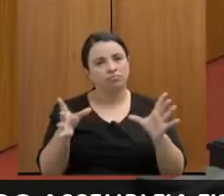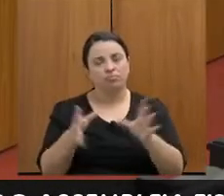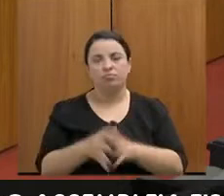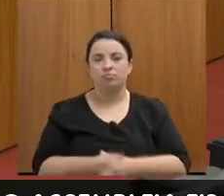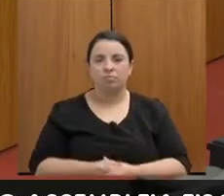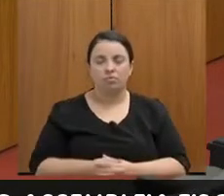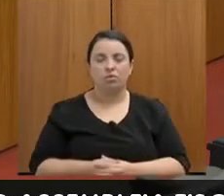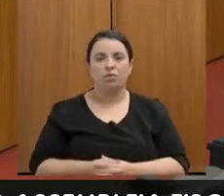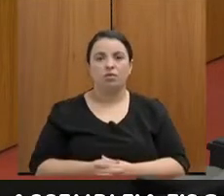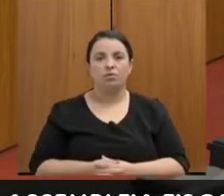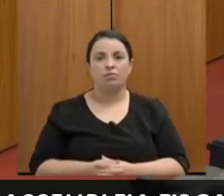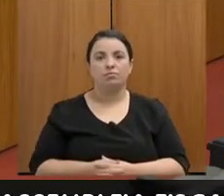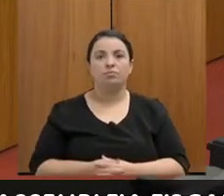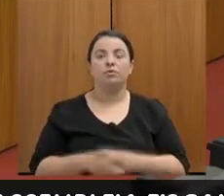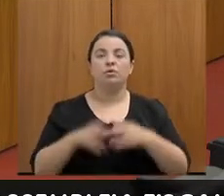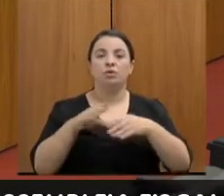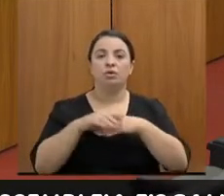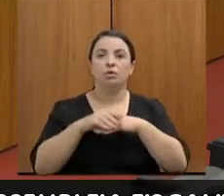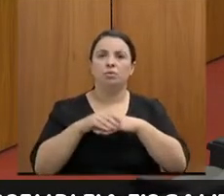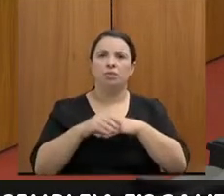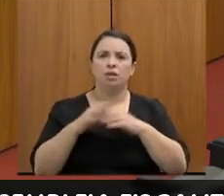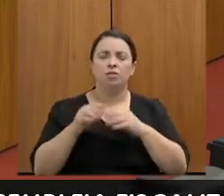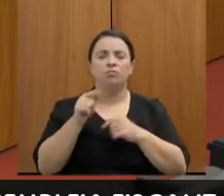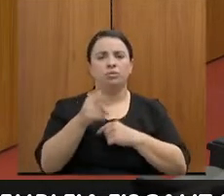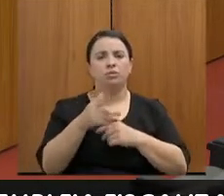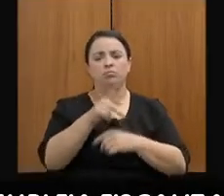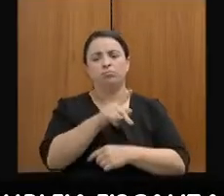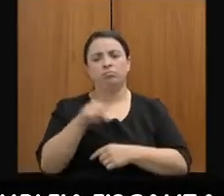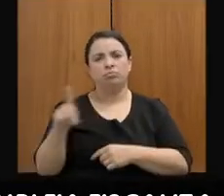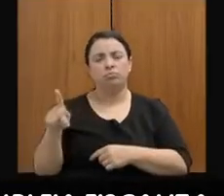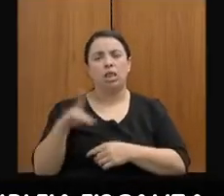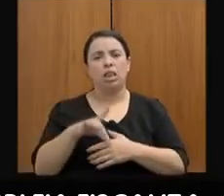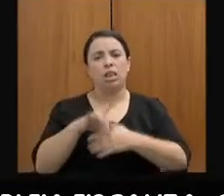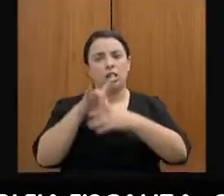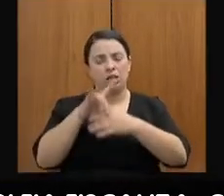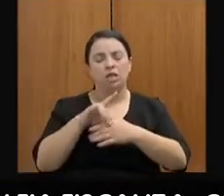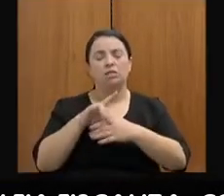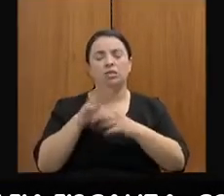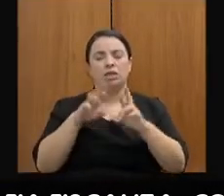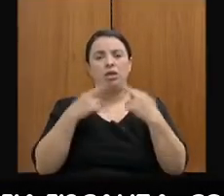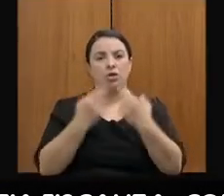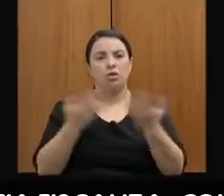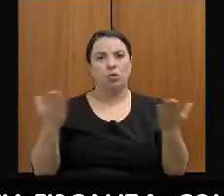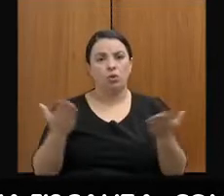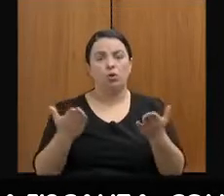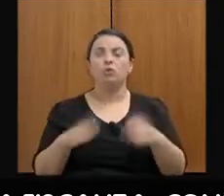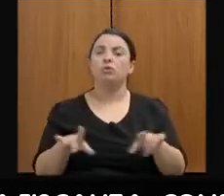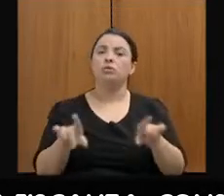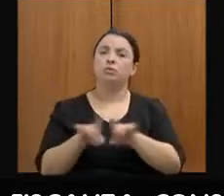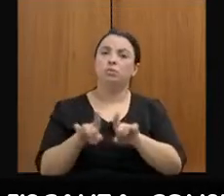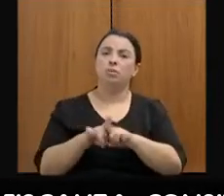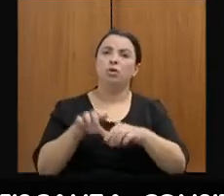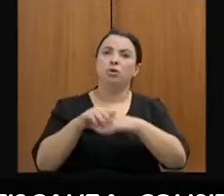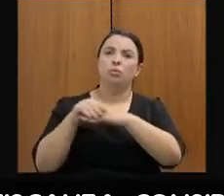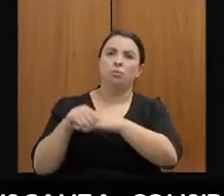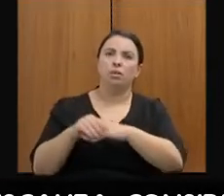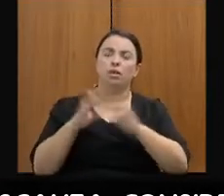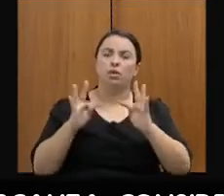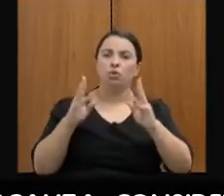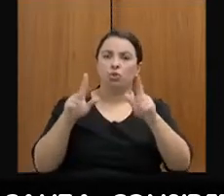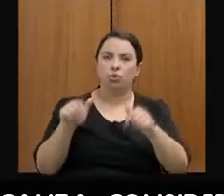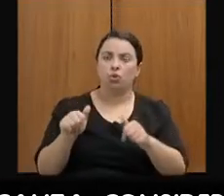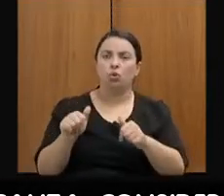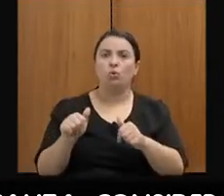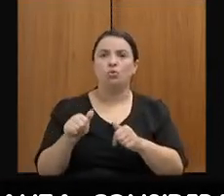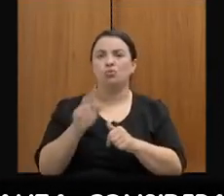Eu gostaria de cumprimentá-lo pela condução dos trabalhos, presidente Bartô, e cumprimentar todos os colegas que estão. Peço desculpa por não